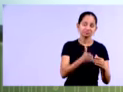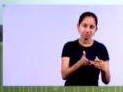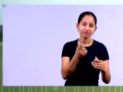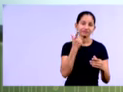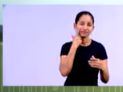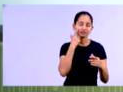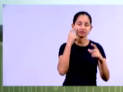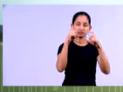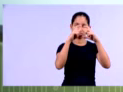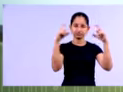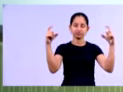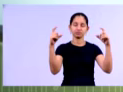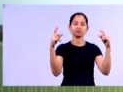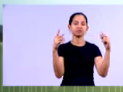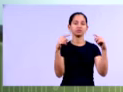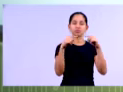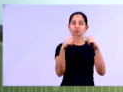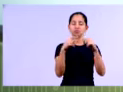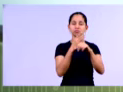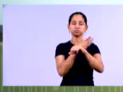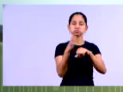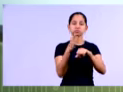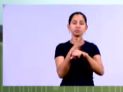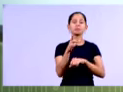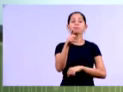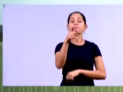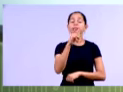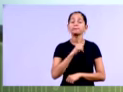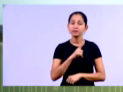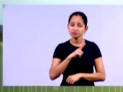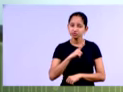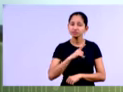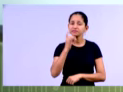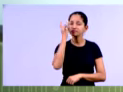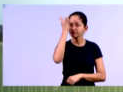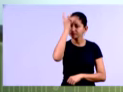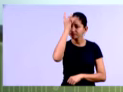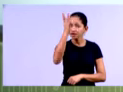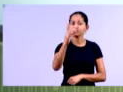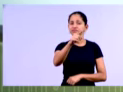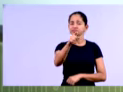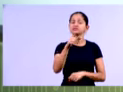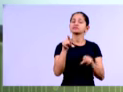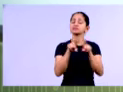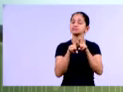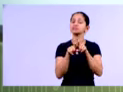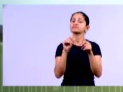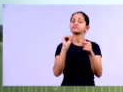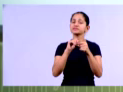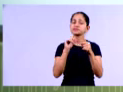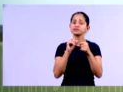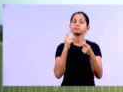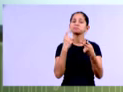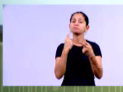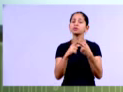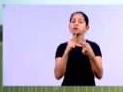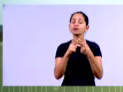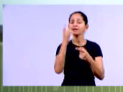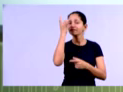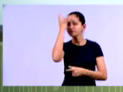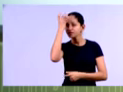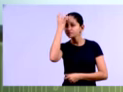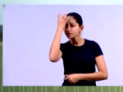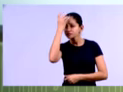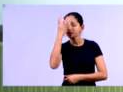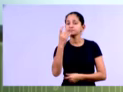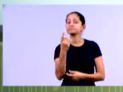vejam a facilidade que nós temos de fazer essa análise em qualquer demonstração financeira, né? Por que nós temos essa facilidade no Brasil